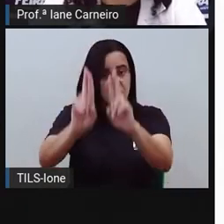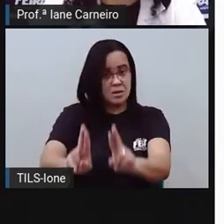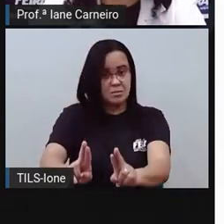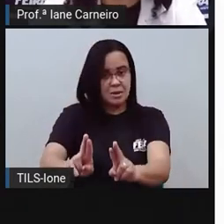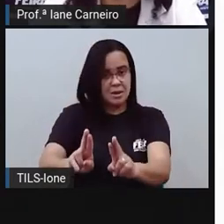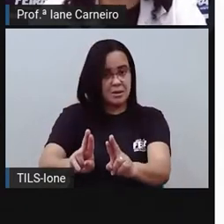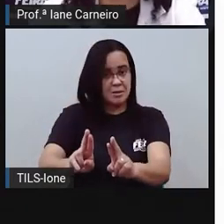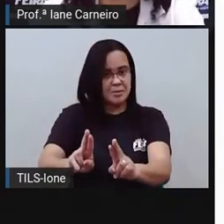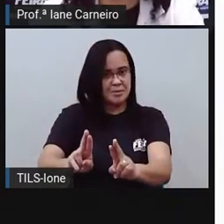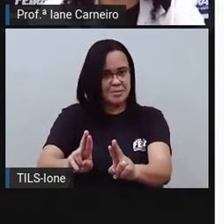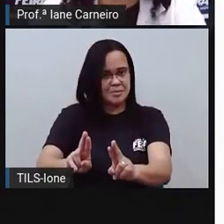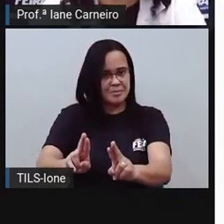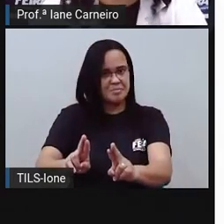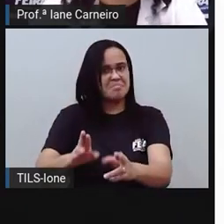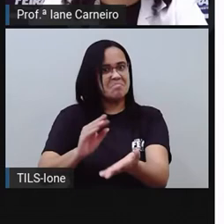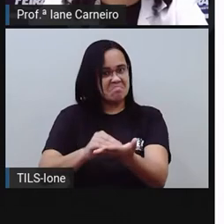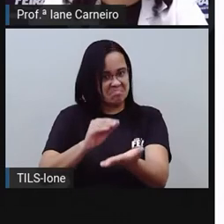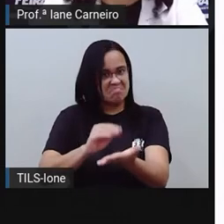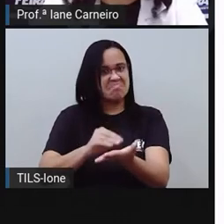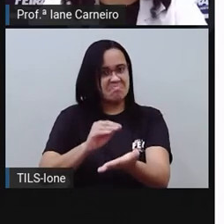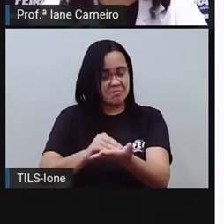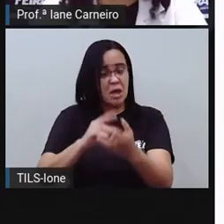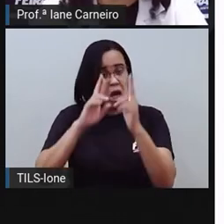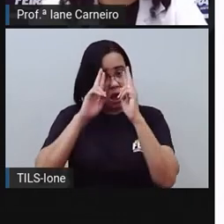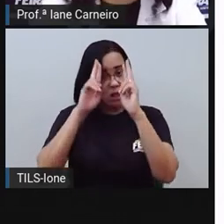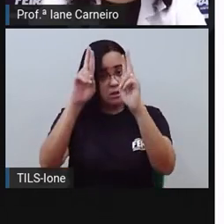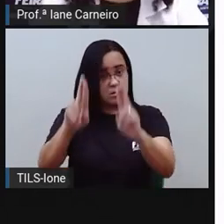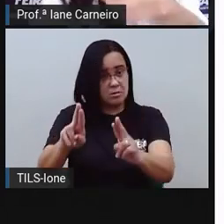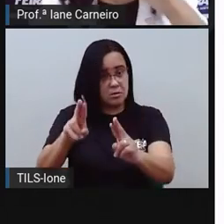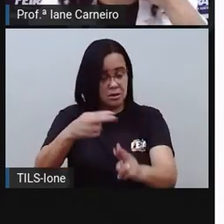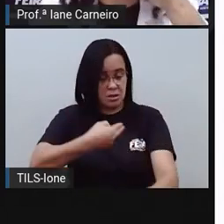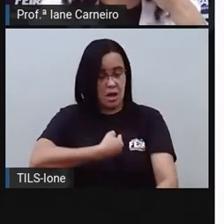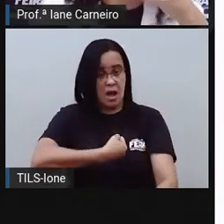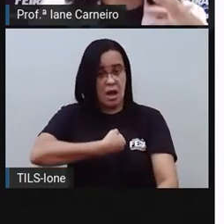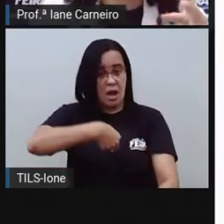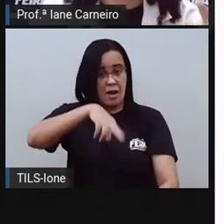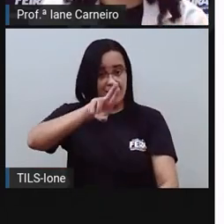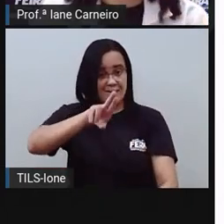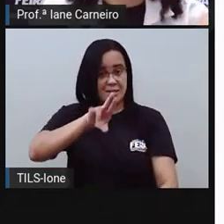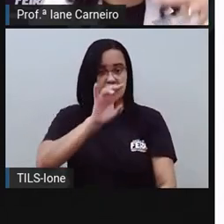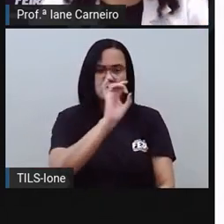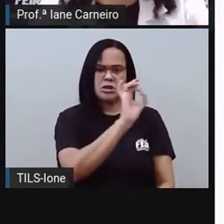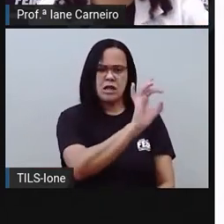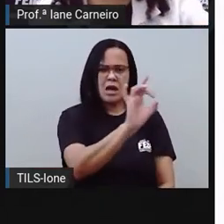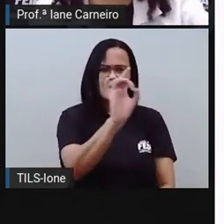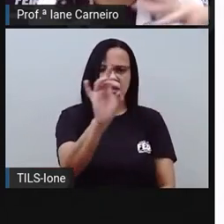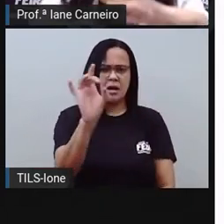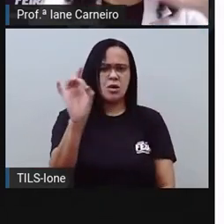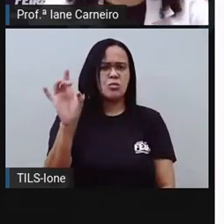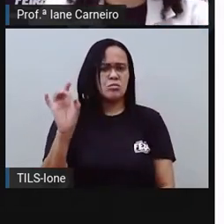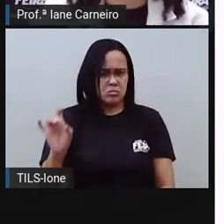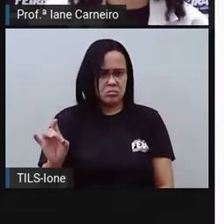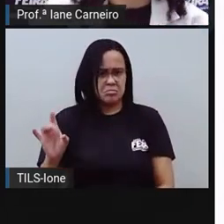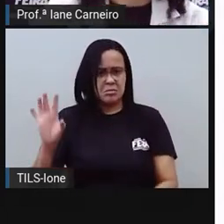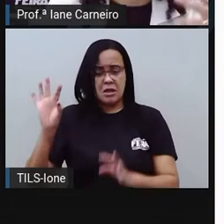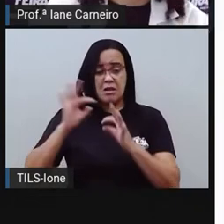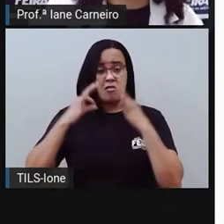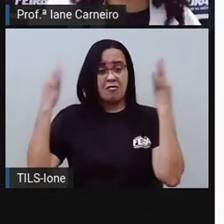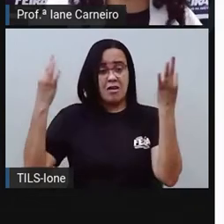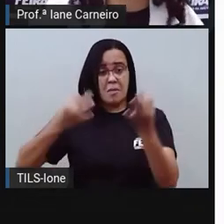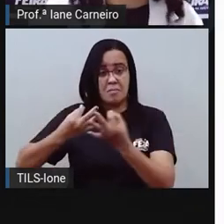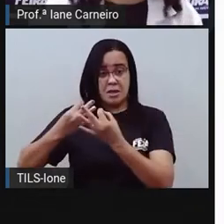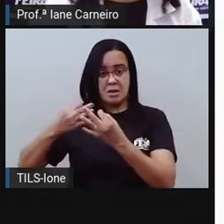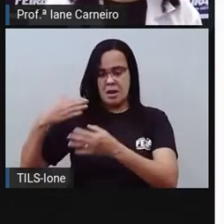religião do outro, né? Cada um vai ter sua religião, né? Que foi passada pelo papai, pela mamãe, pela